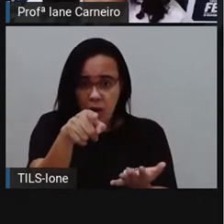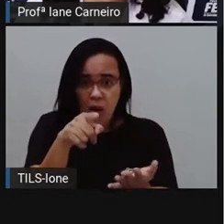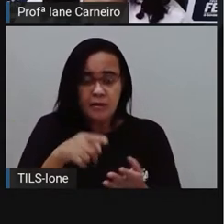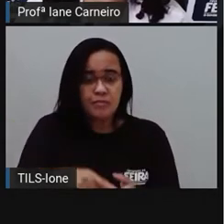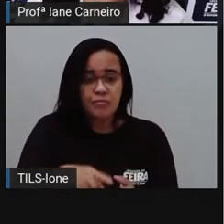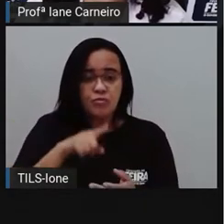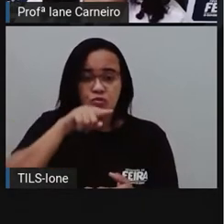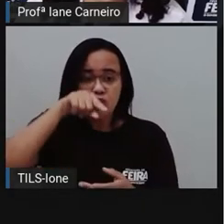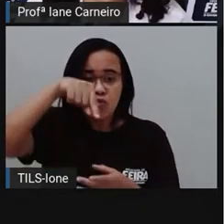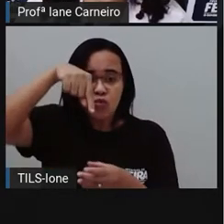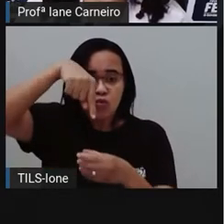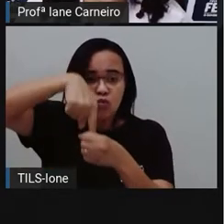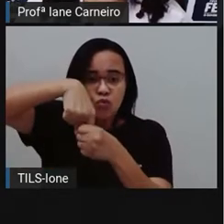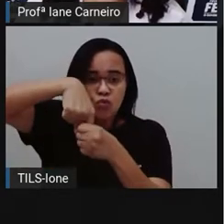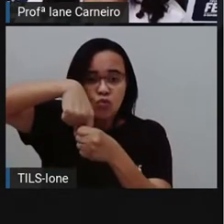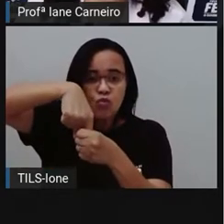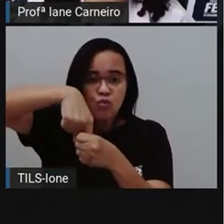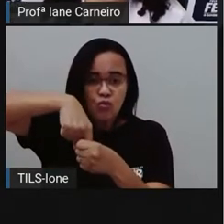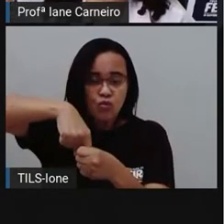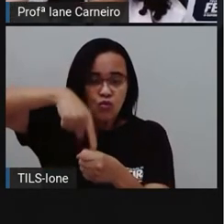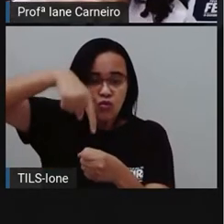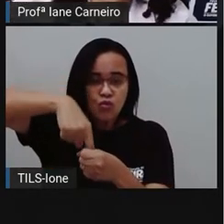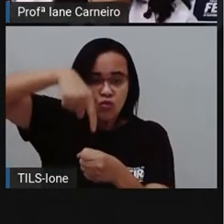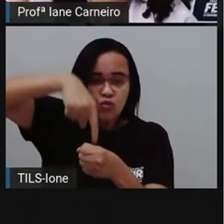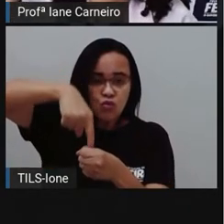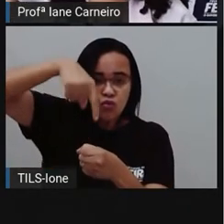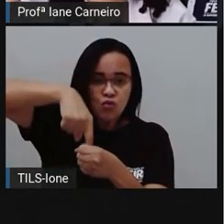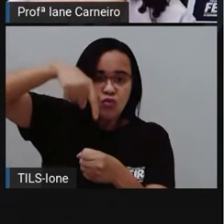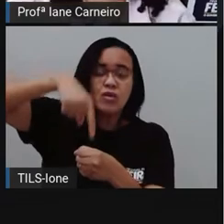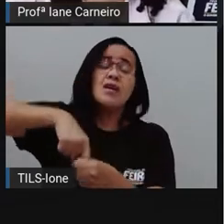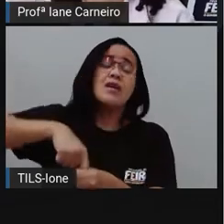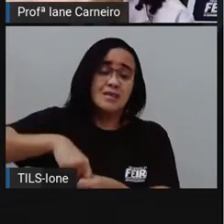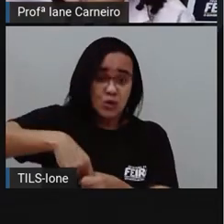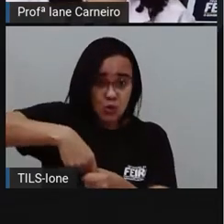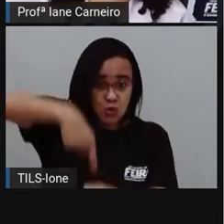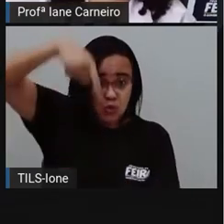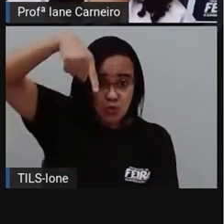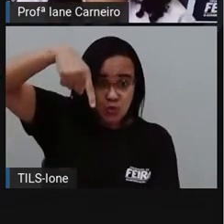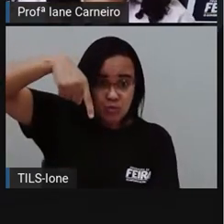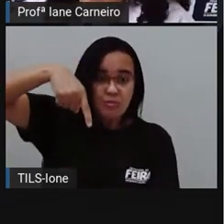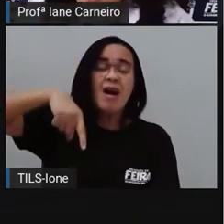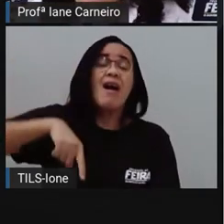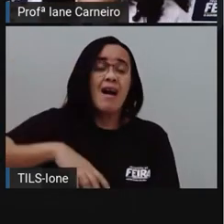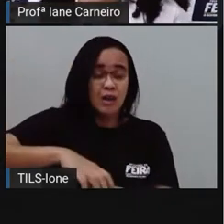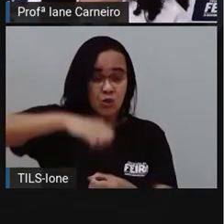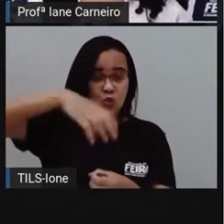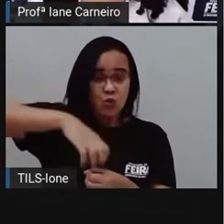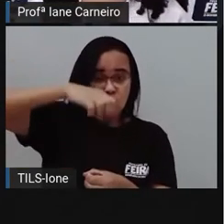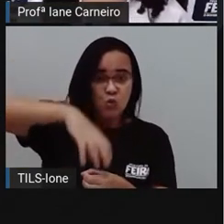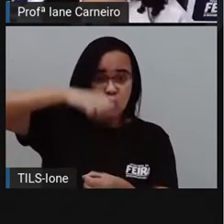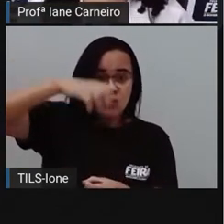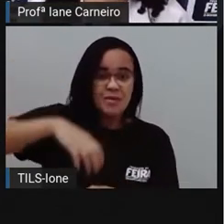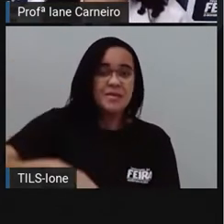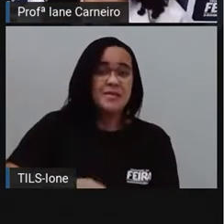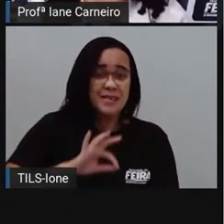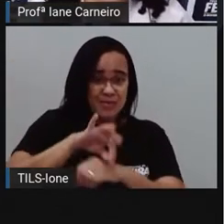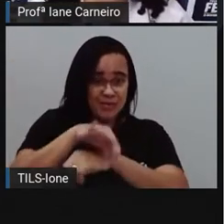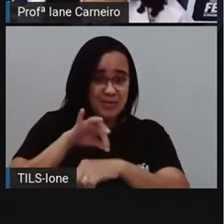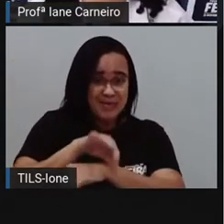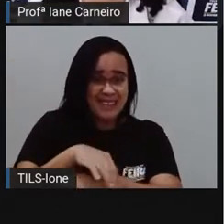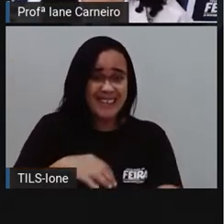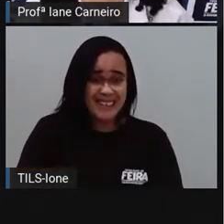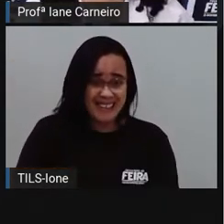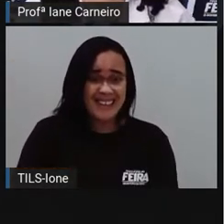bota o focinho aqui dentro do cupinzeiro, e ó, do formigueiro, e suga as formigas todinhas de lá de dentro. Legal, né?